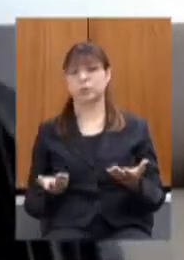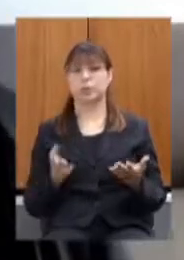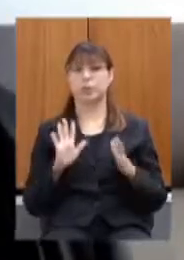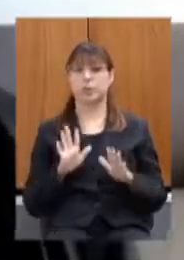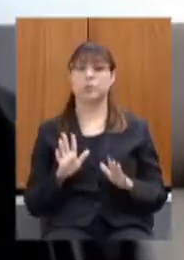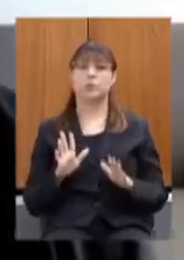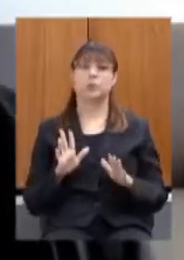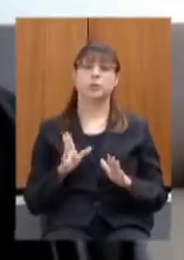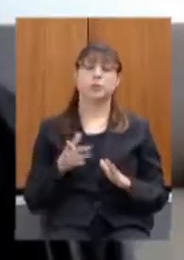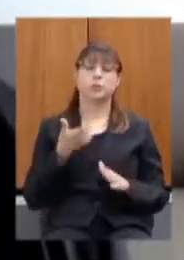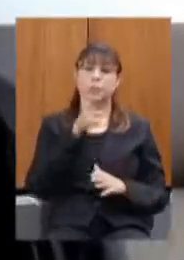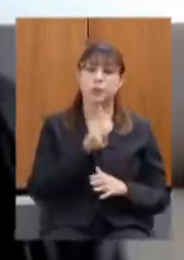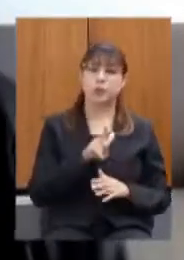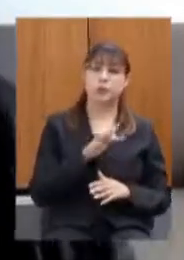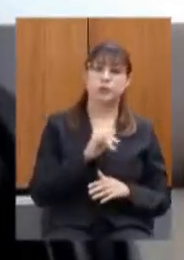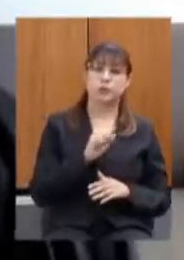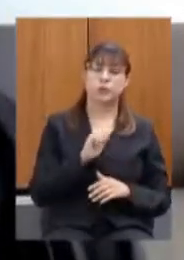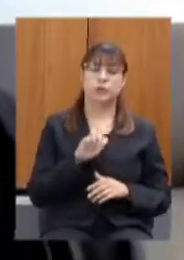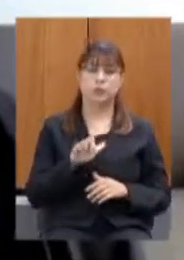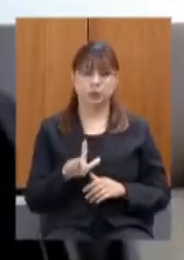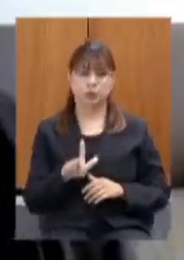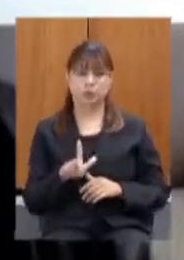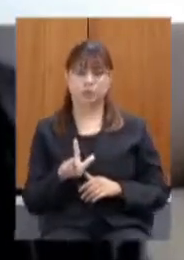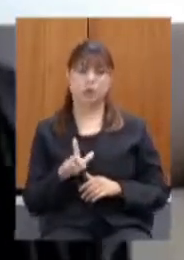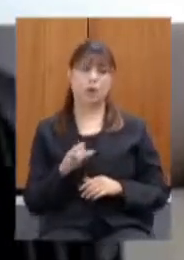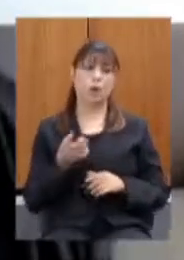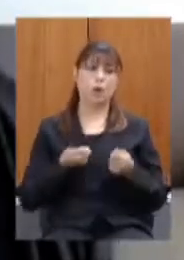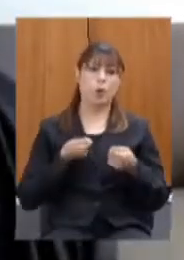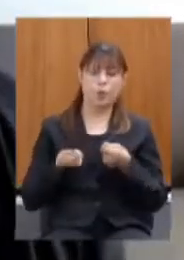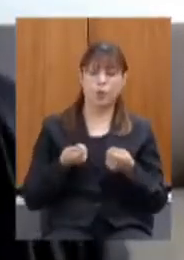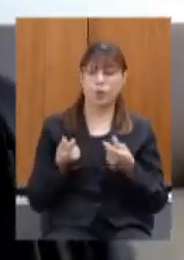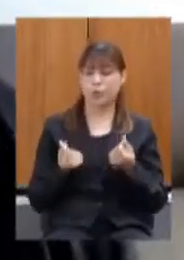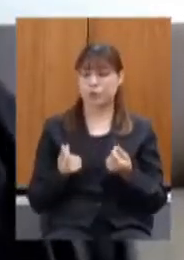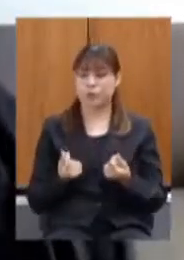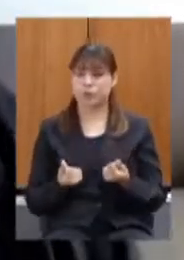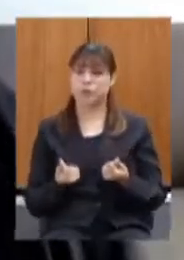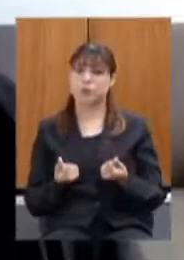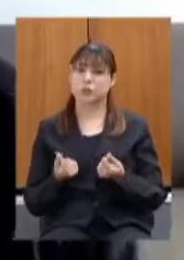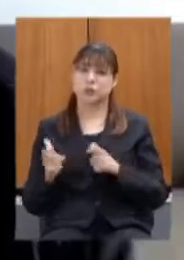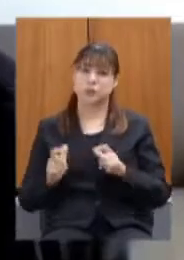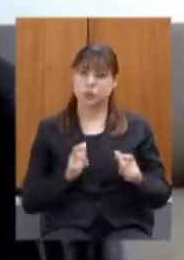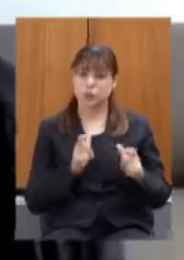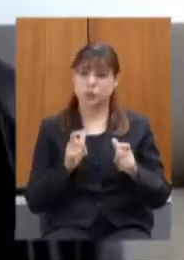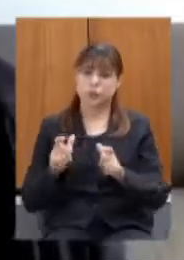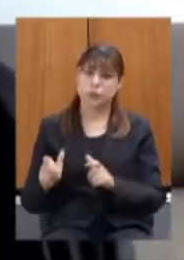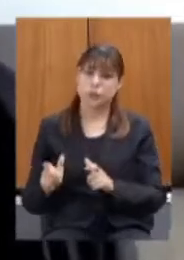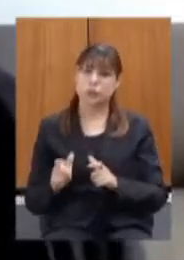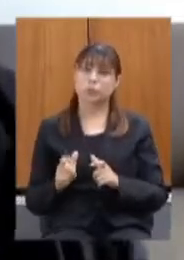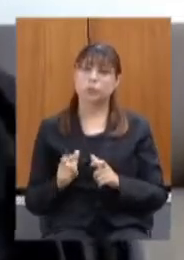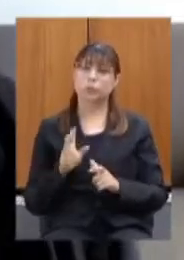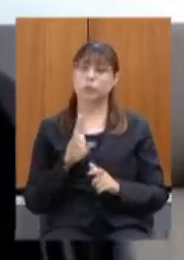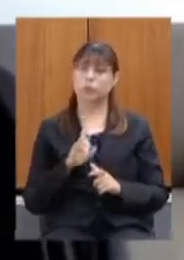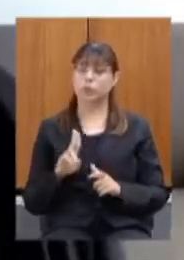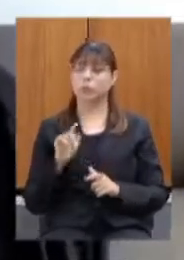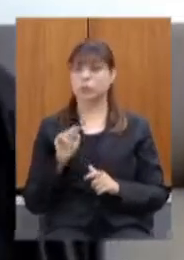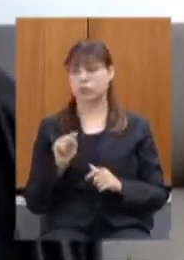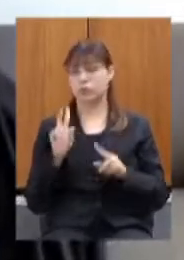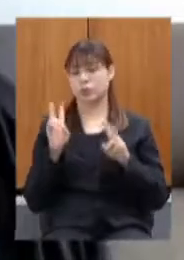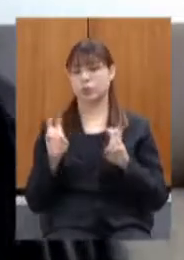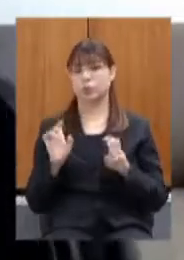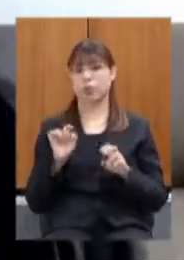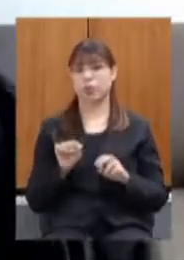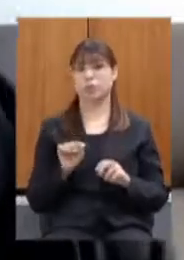ou agendência econômica financeira em algum espaço que lide com esse tipo de assunto é isso